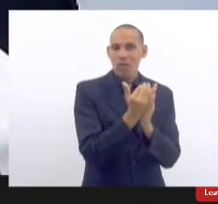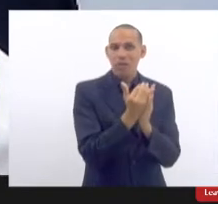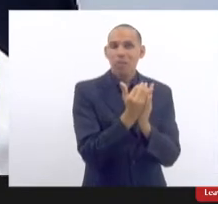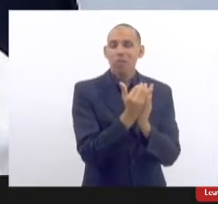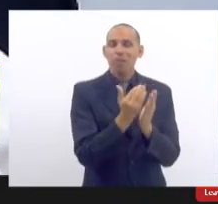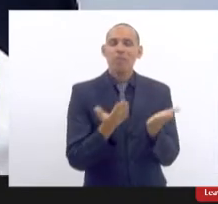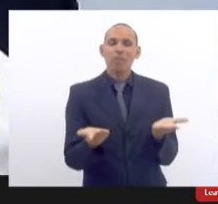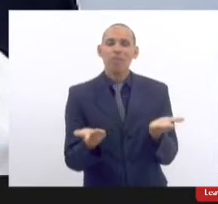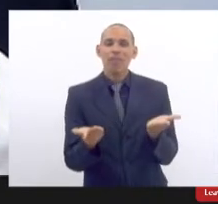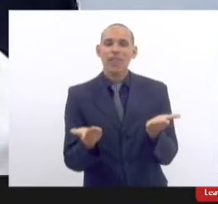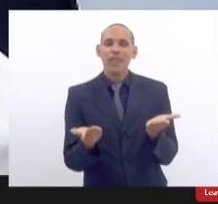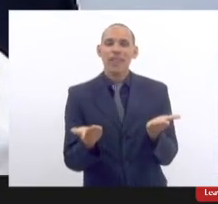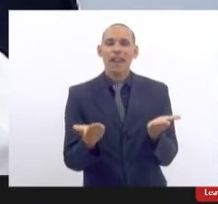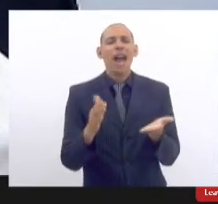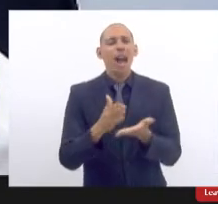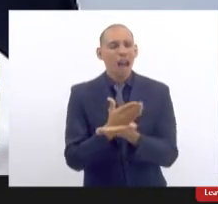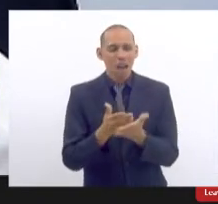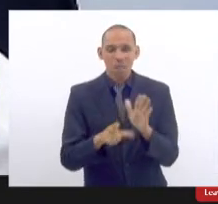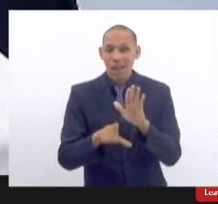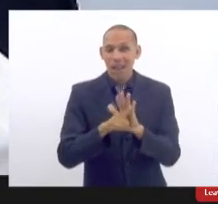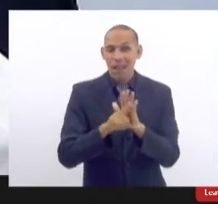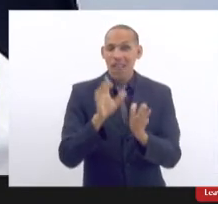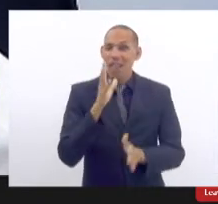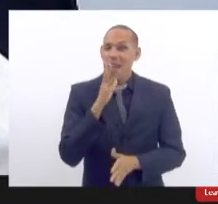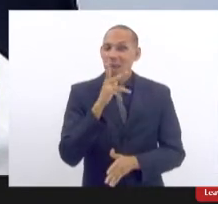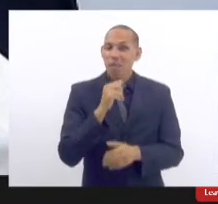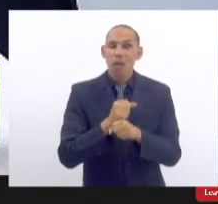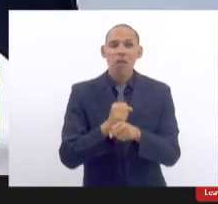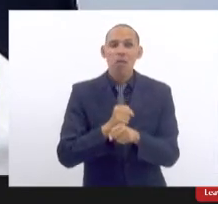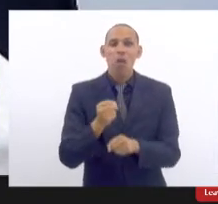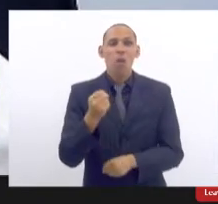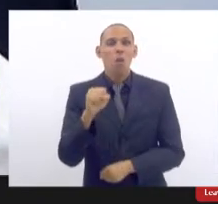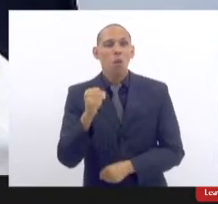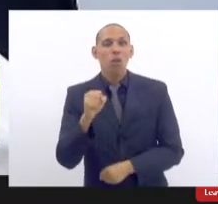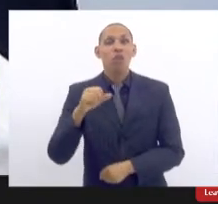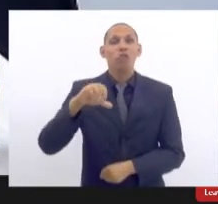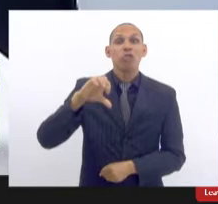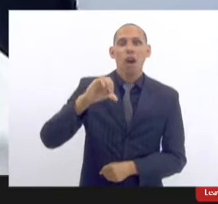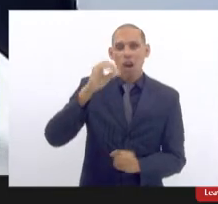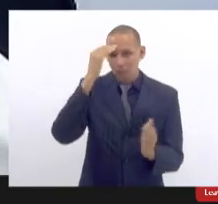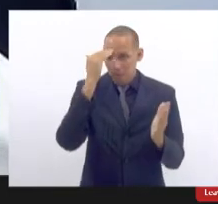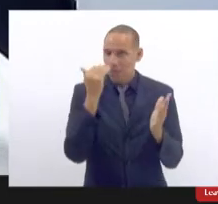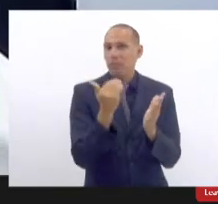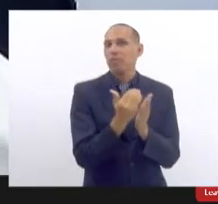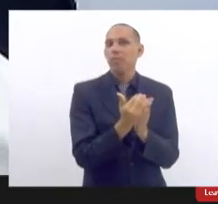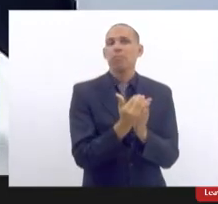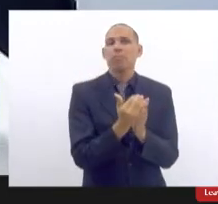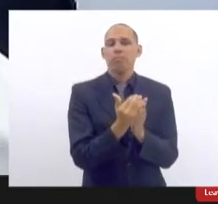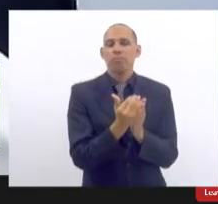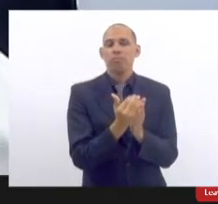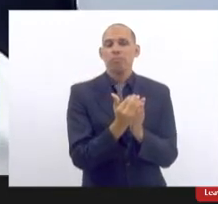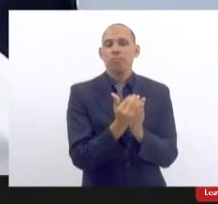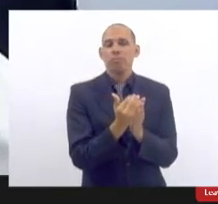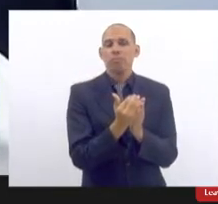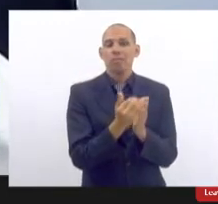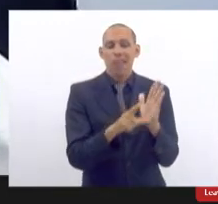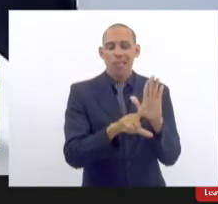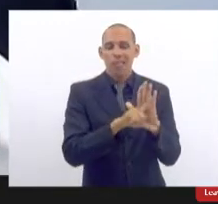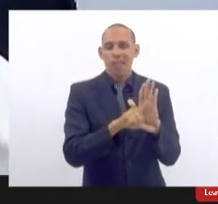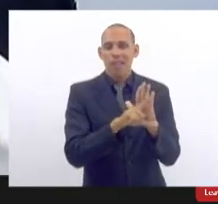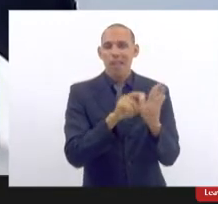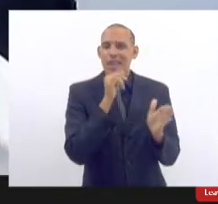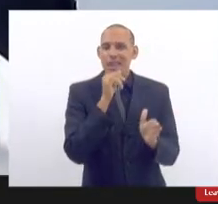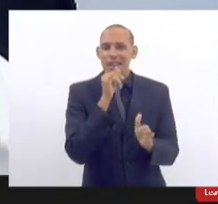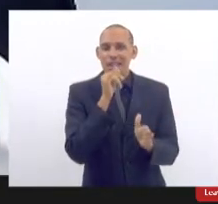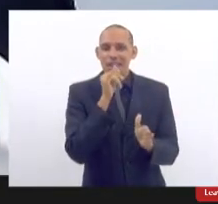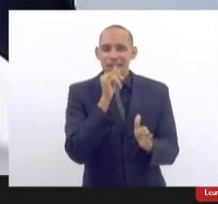olha, teve algumas leis, Joana, que demoraram oito, nove anos para serem cumpridas. plenamente. A lei que acabou com o jato